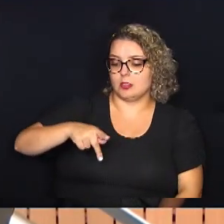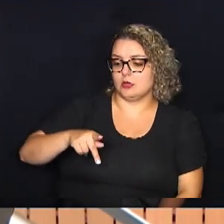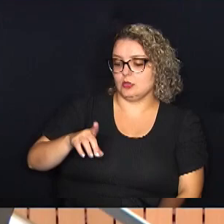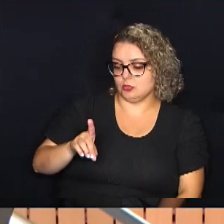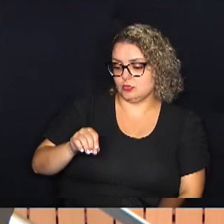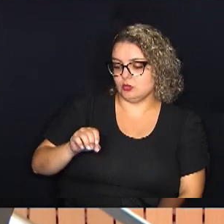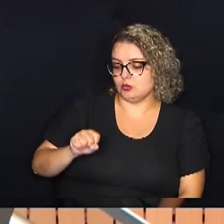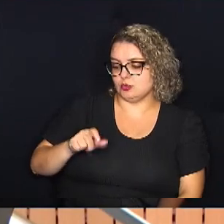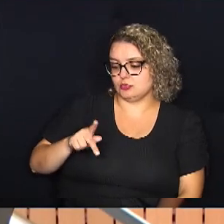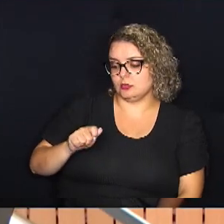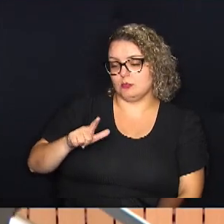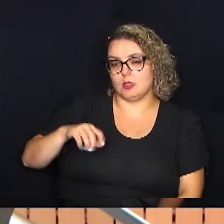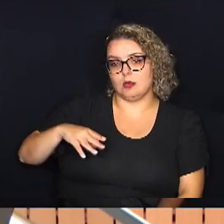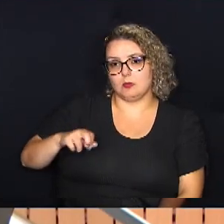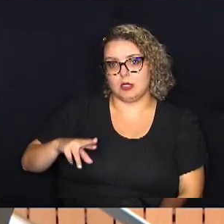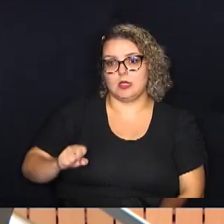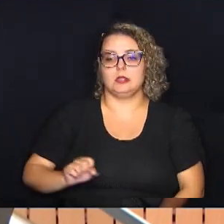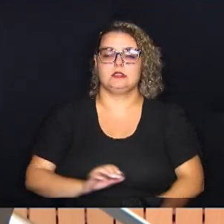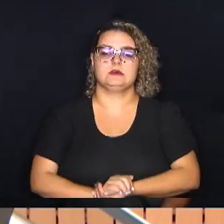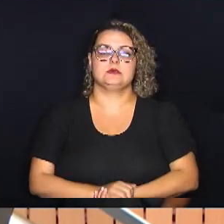Parque dos Pomares e outros bairros da cidade de Campinas.